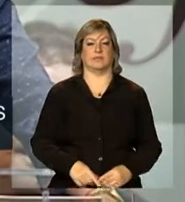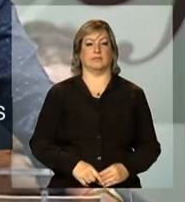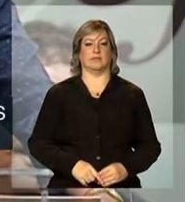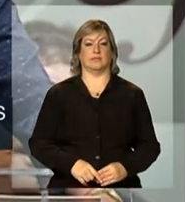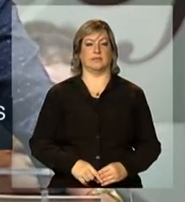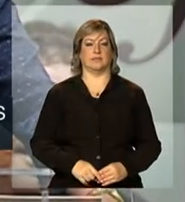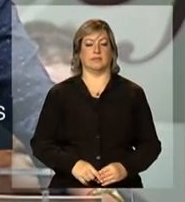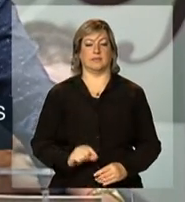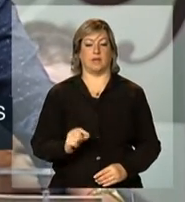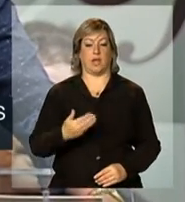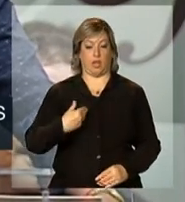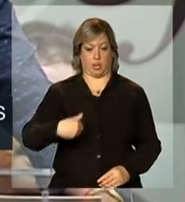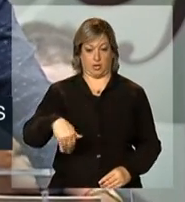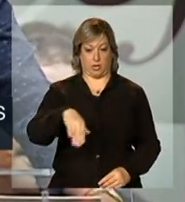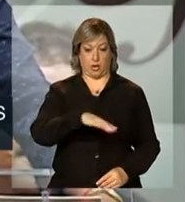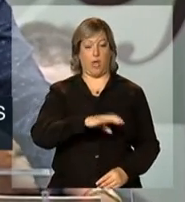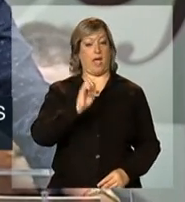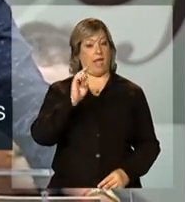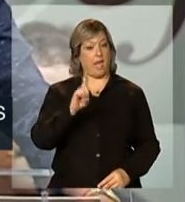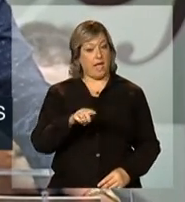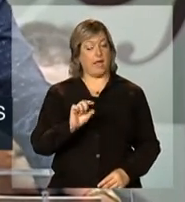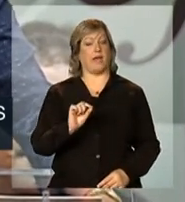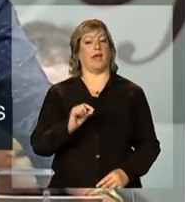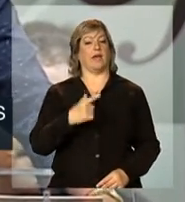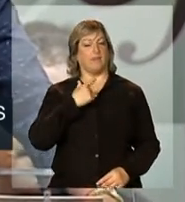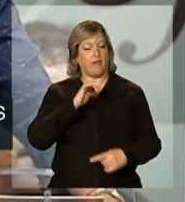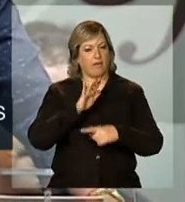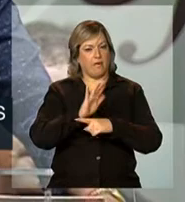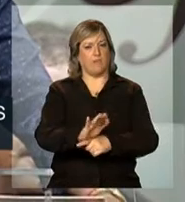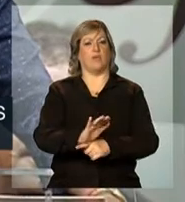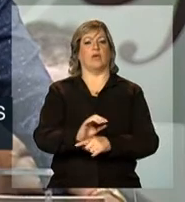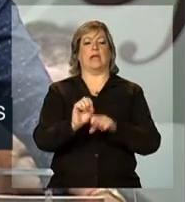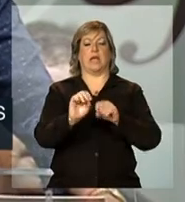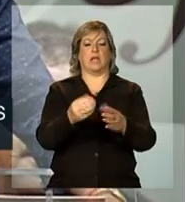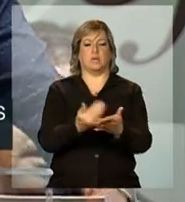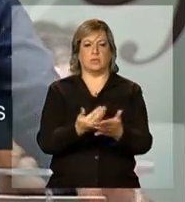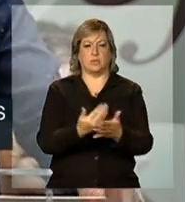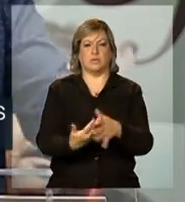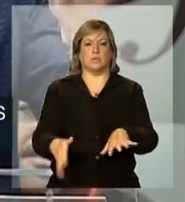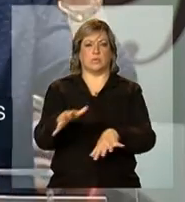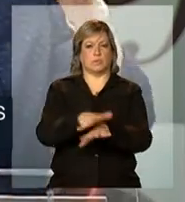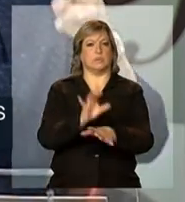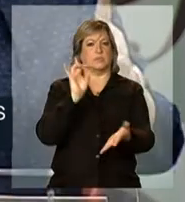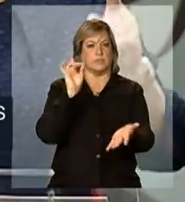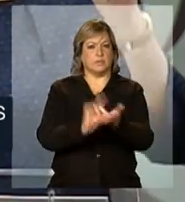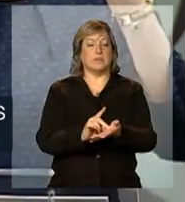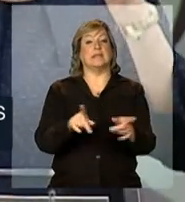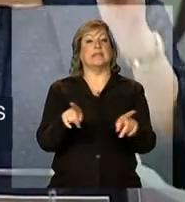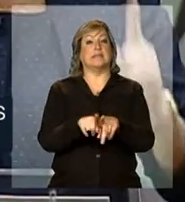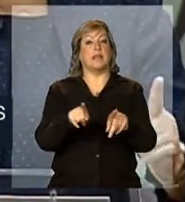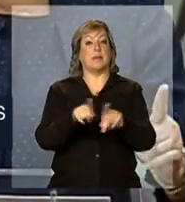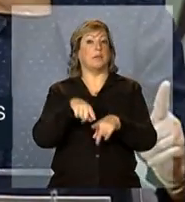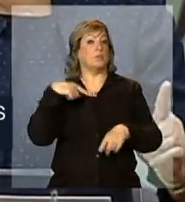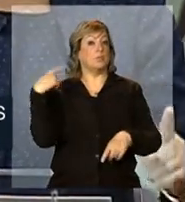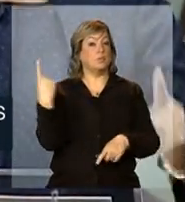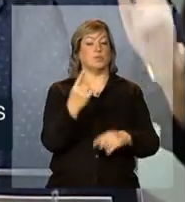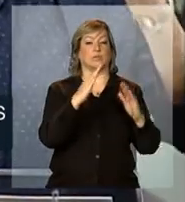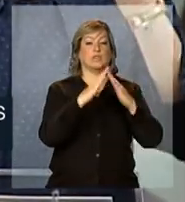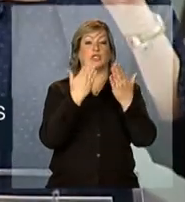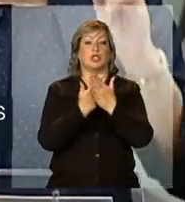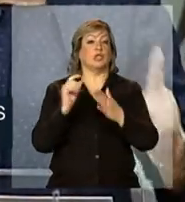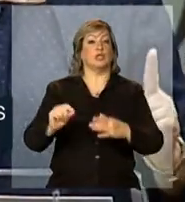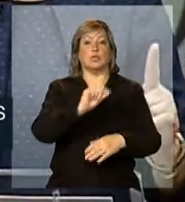Nós somos a favor de educação inclusiva para valer e somos a favor também das instituições